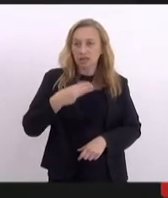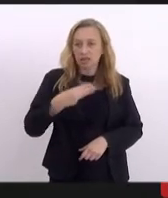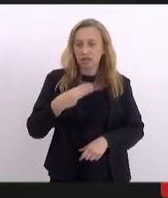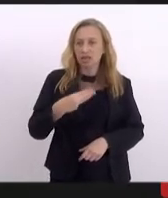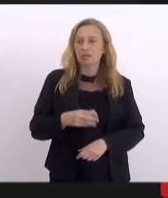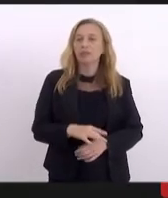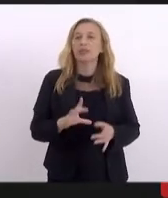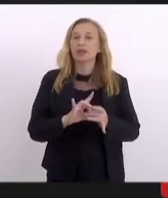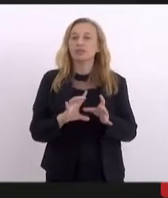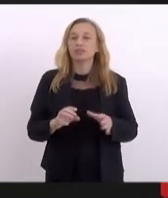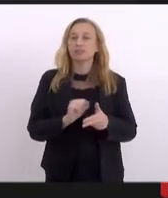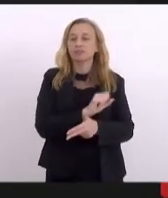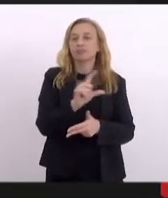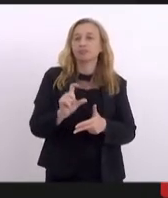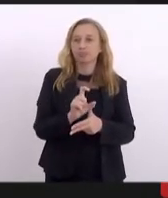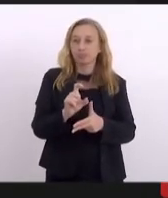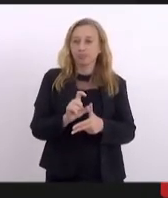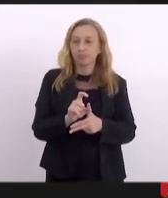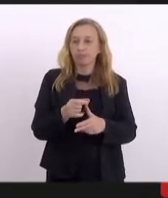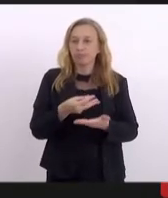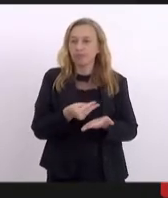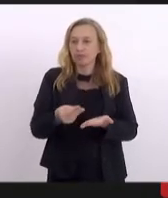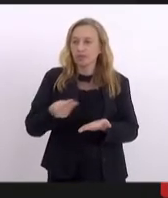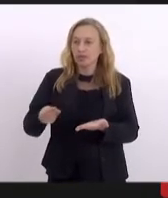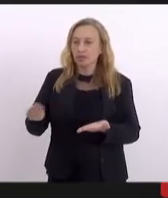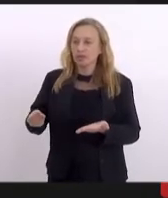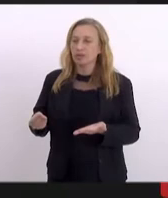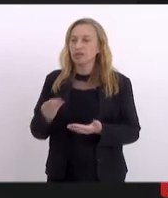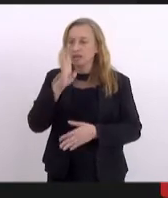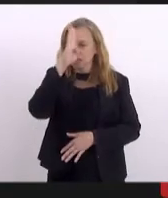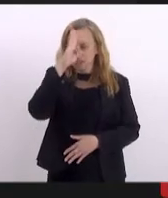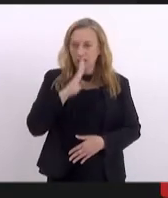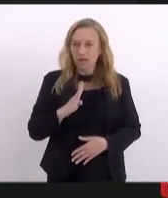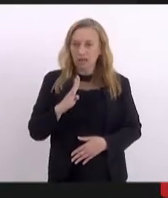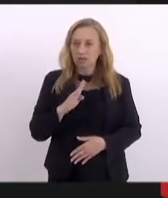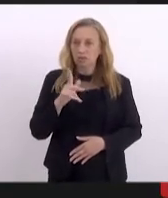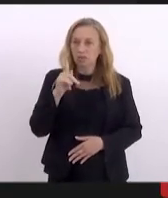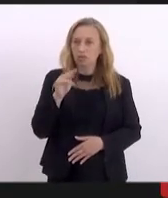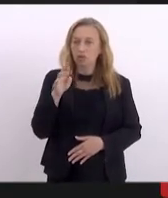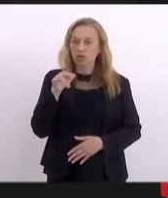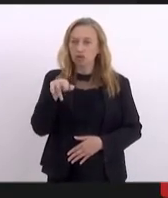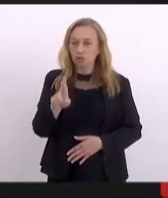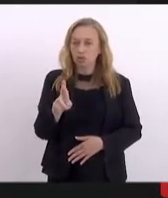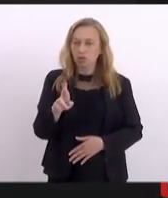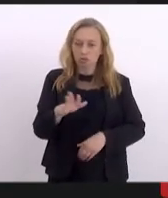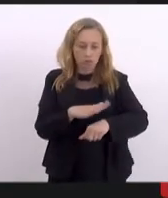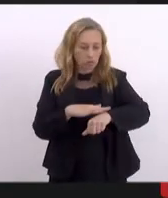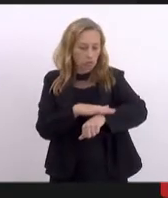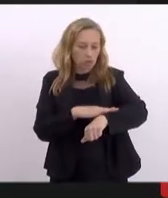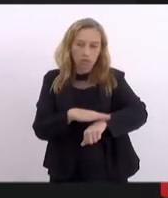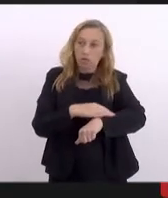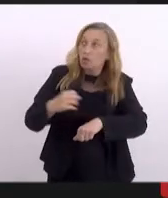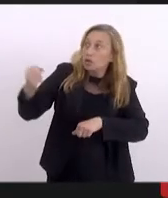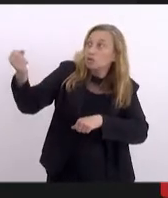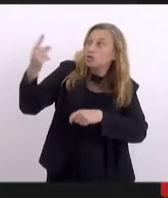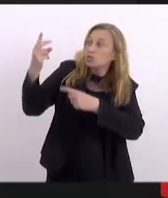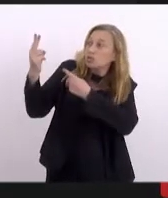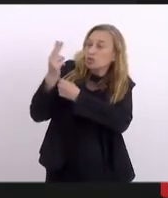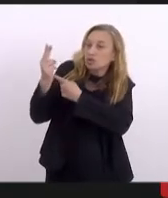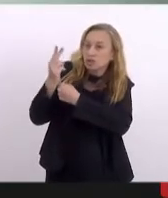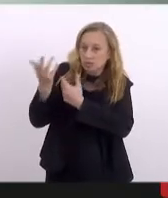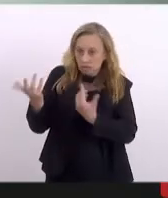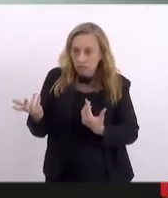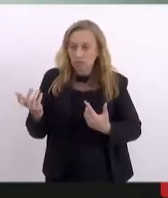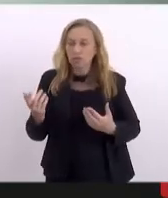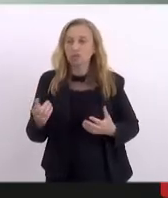Autoriza o Poder Executivo a distribuir de forma gratuita os protetores solares aos pacientes com câncer de pele